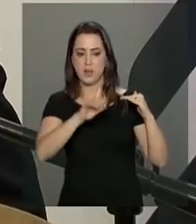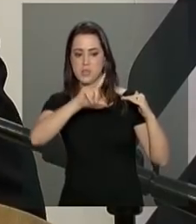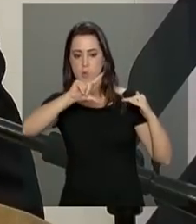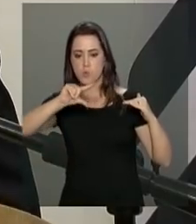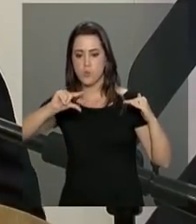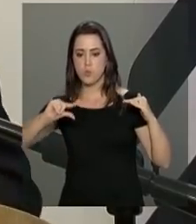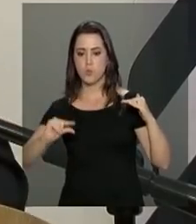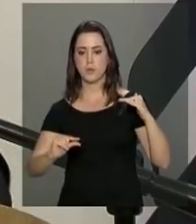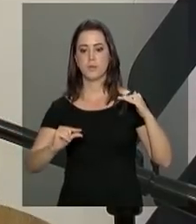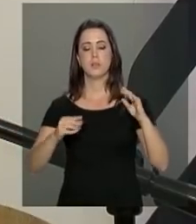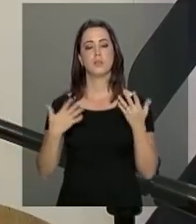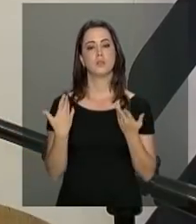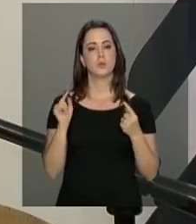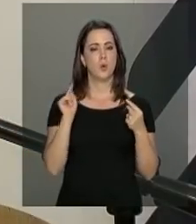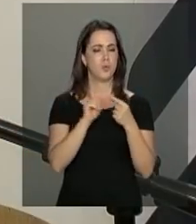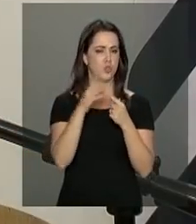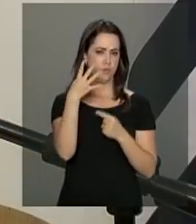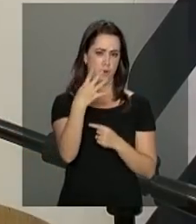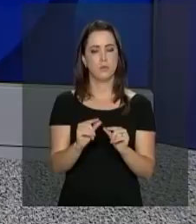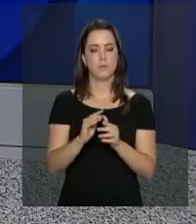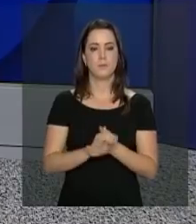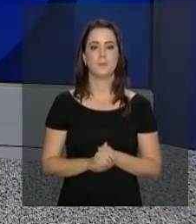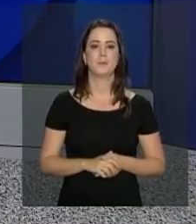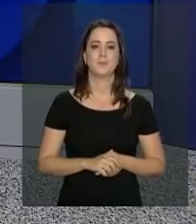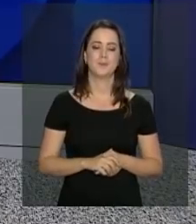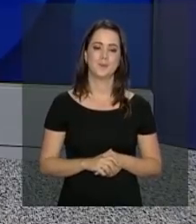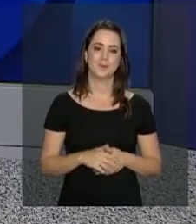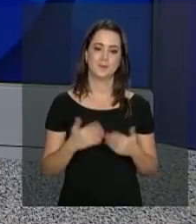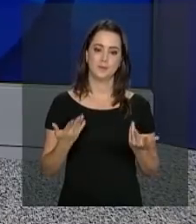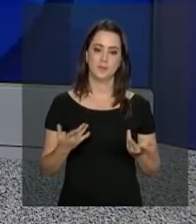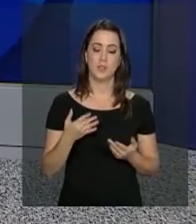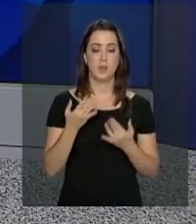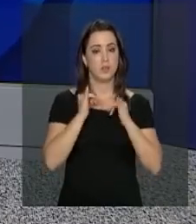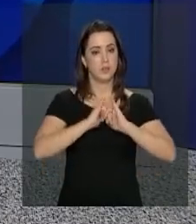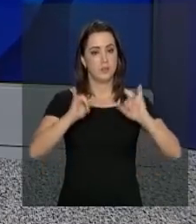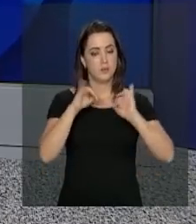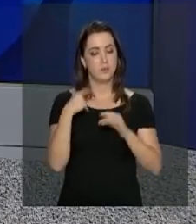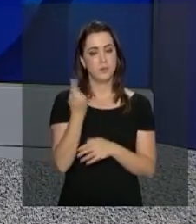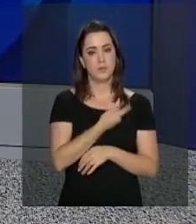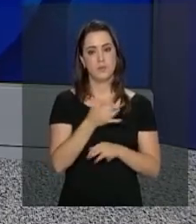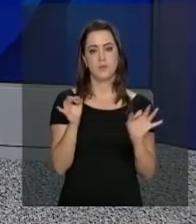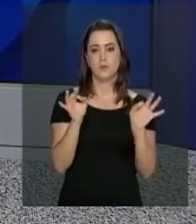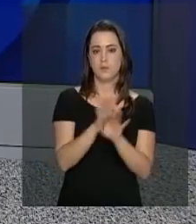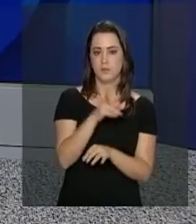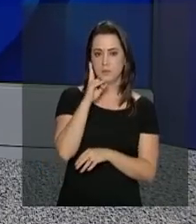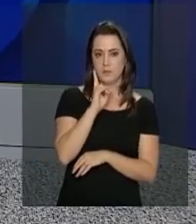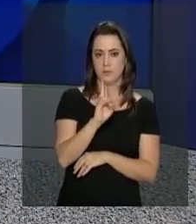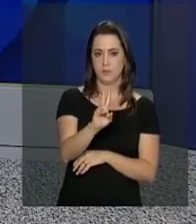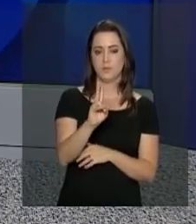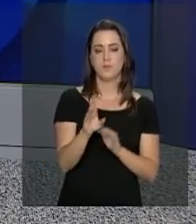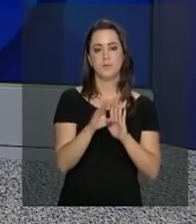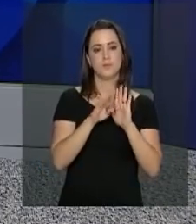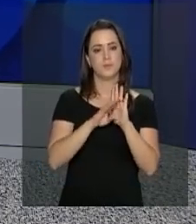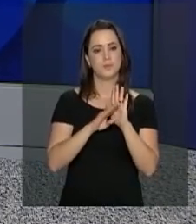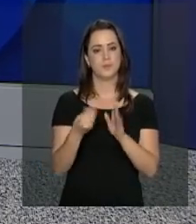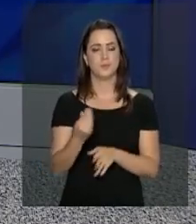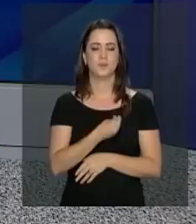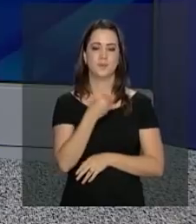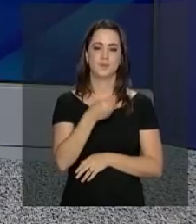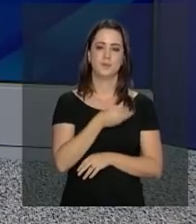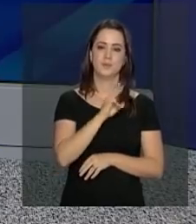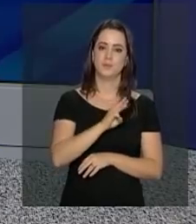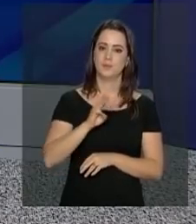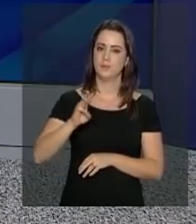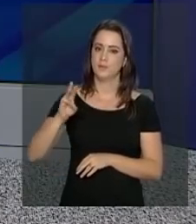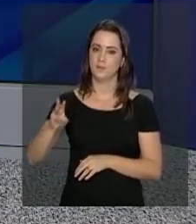4%, quando a meta é 4,5%. E com essa notícia, nós ficamos por aqui. Você acompanha a nossa programação ao vivo